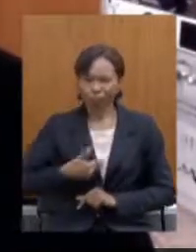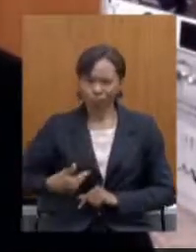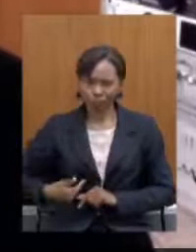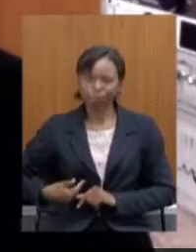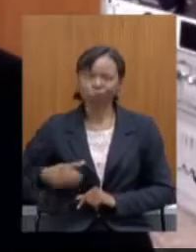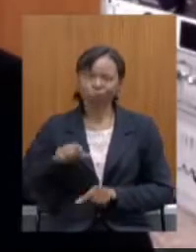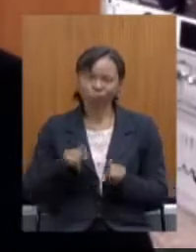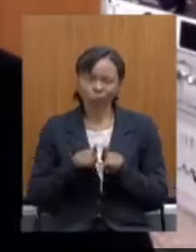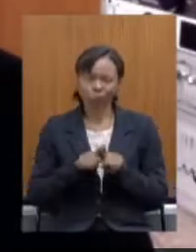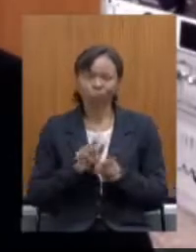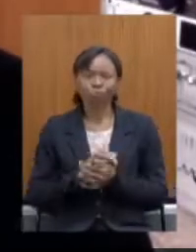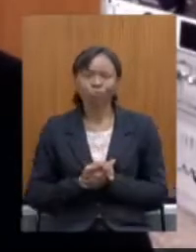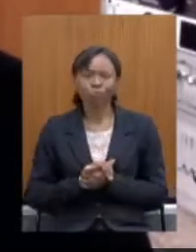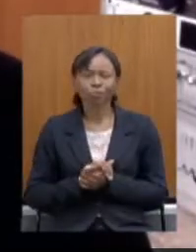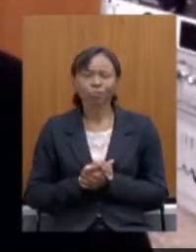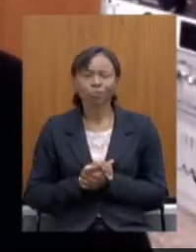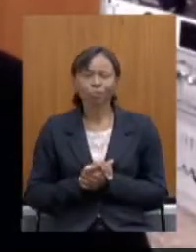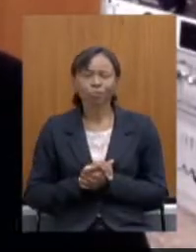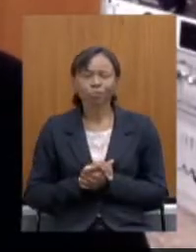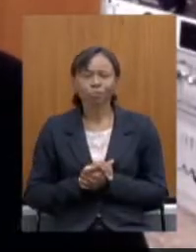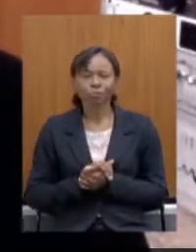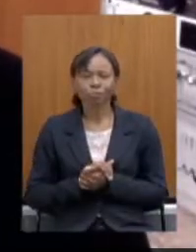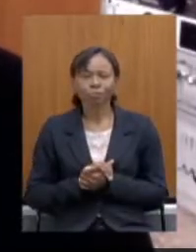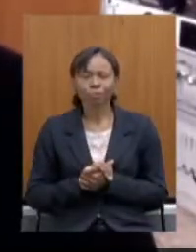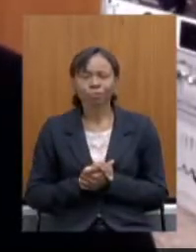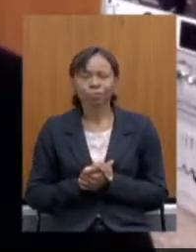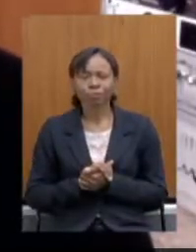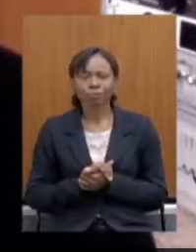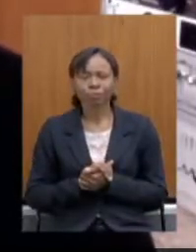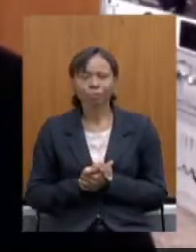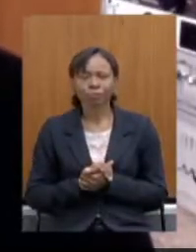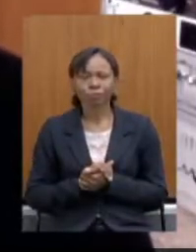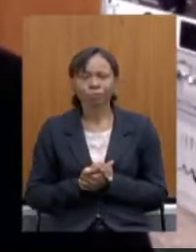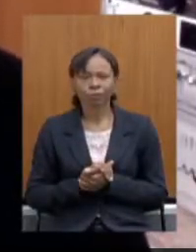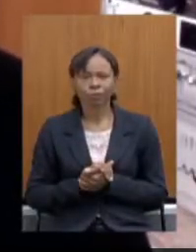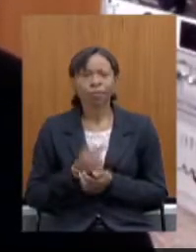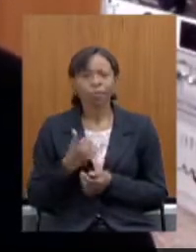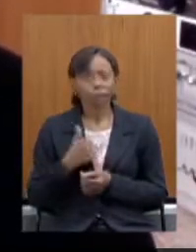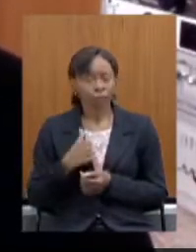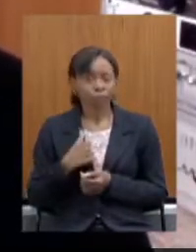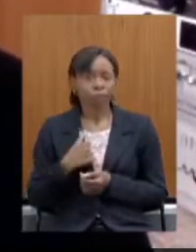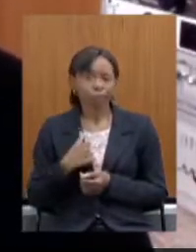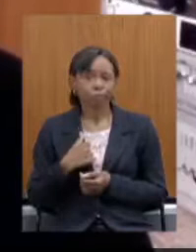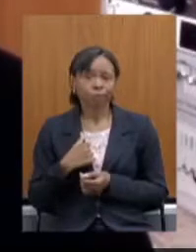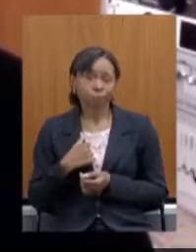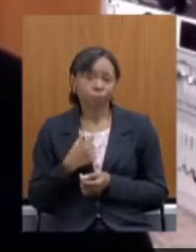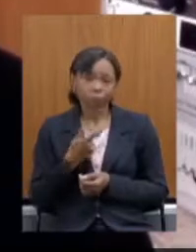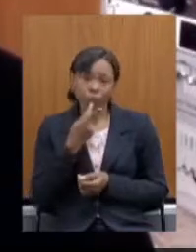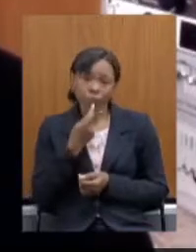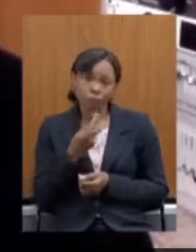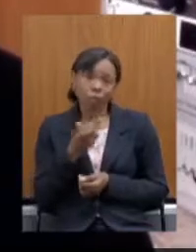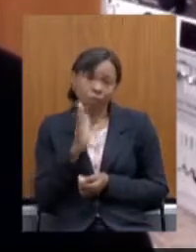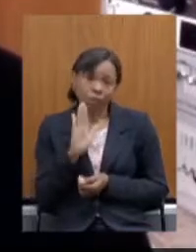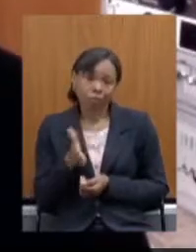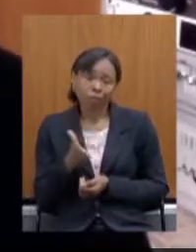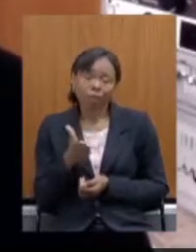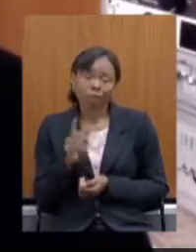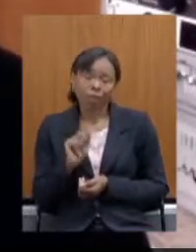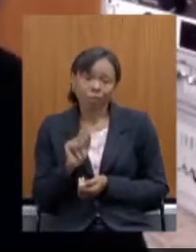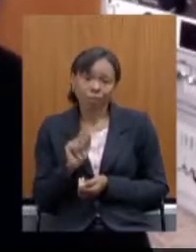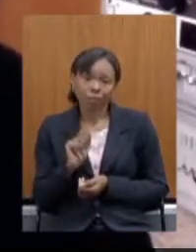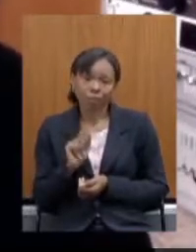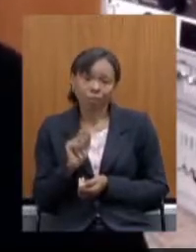a questão é a seguinte já admito de início que